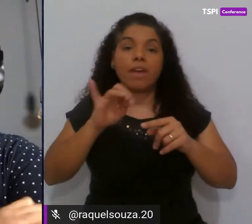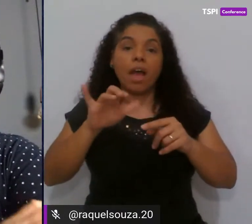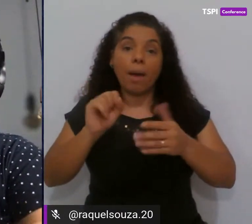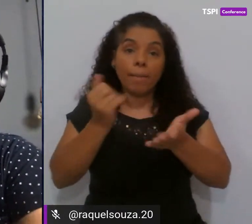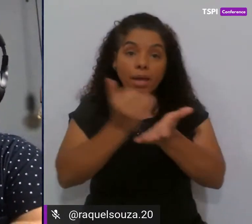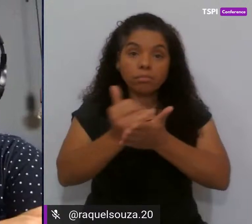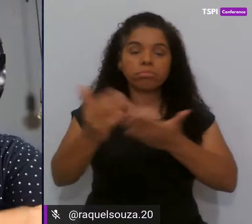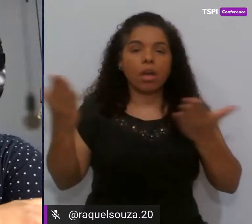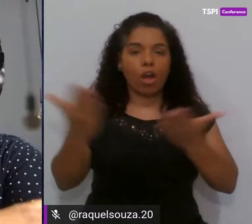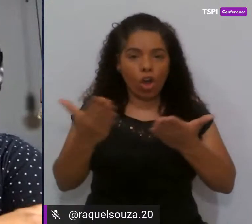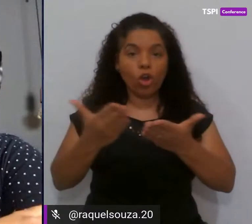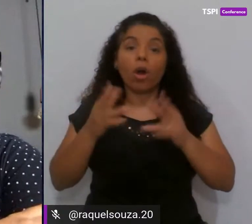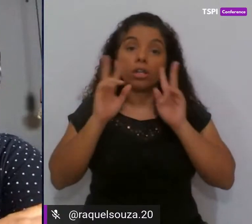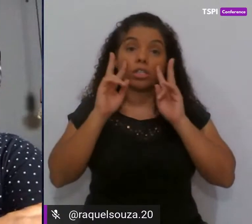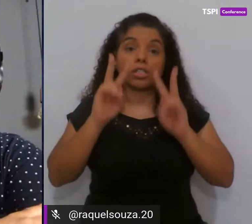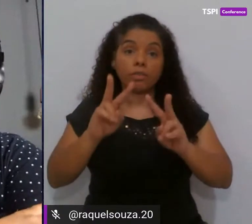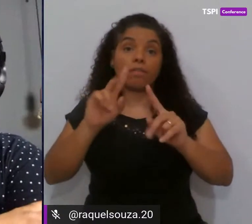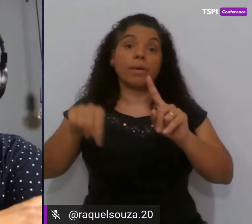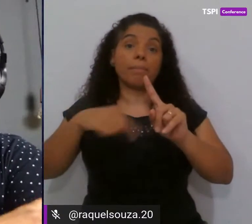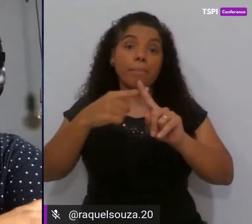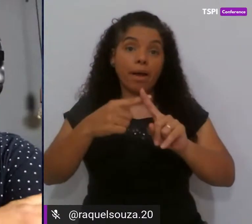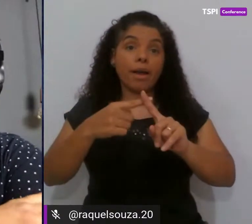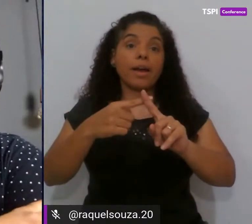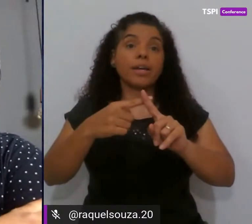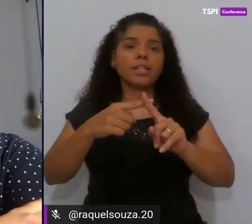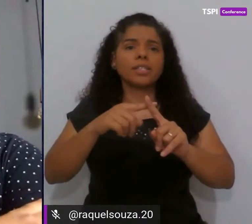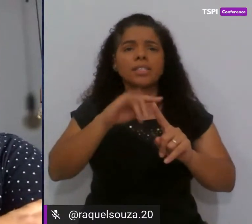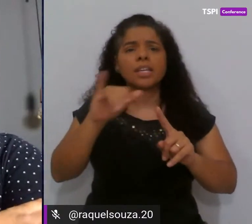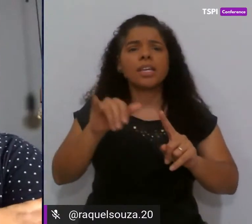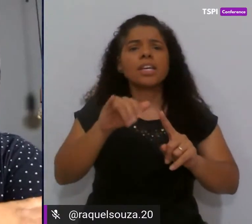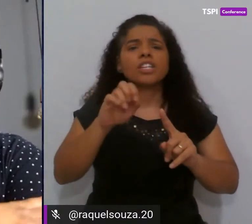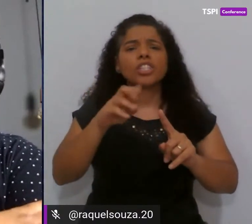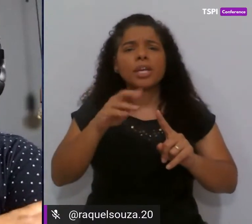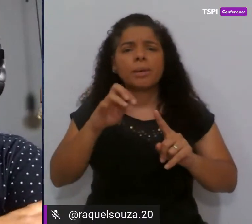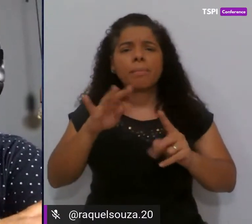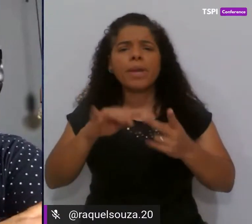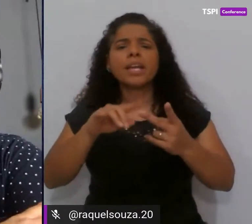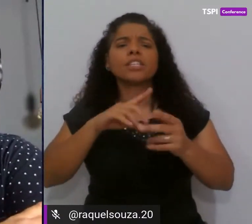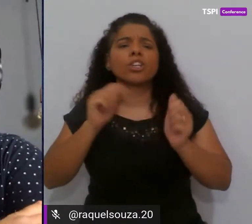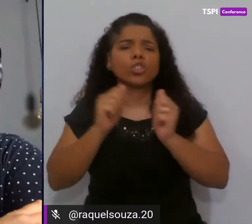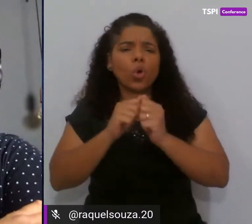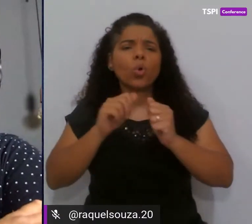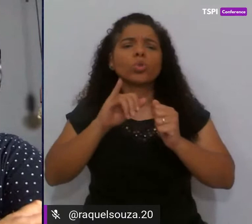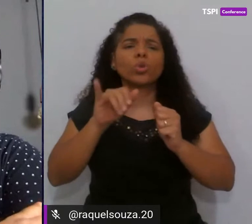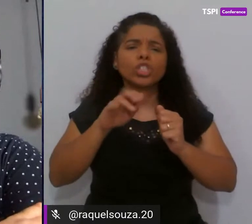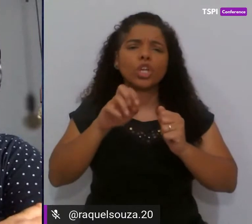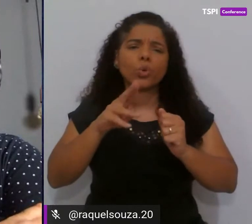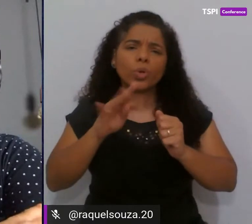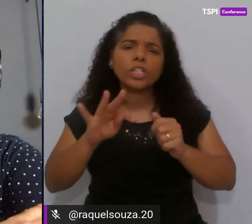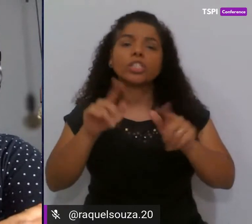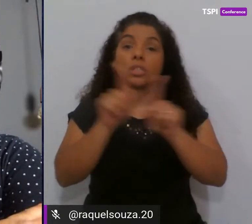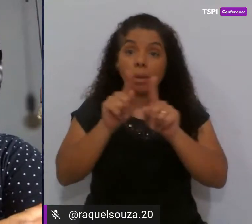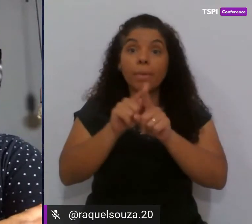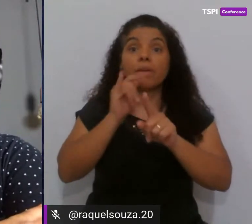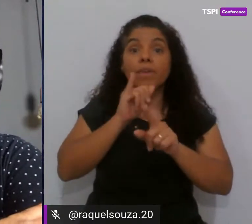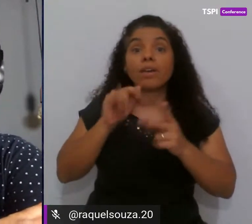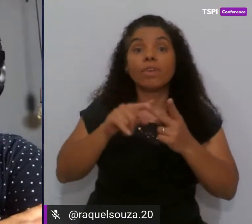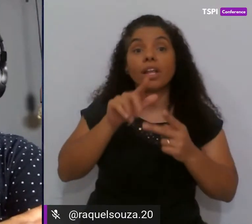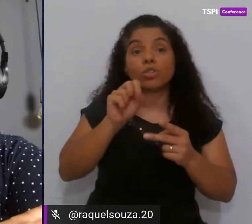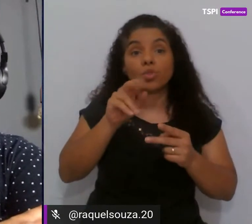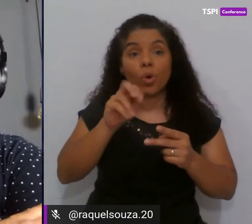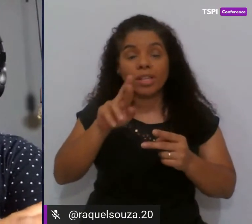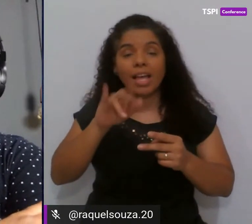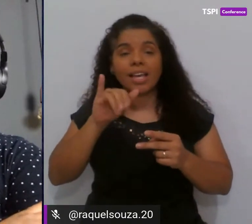agora. Então, gente vai ver ainda mais JMeter junto com o JUnity e também vamos falar sobre o SonarLint